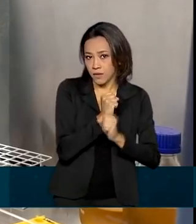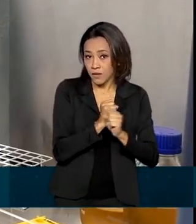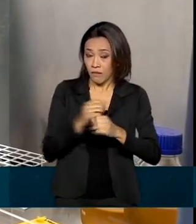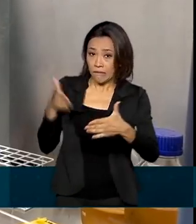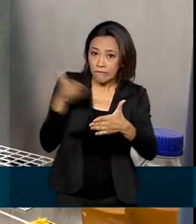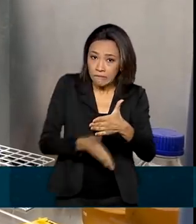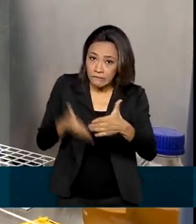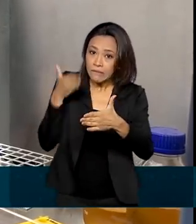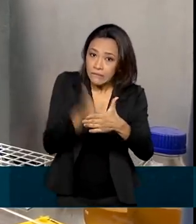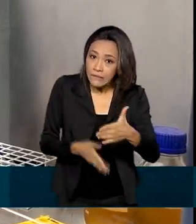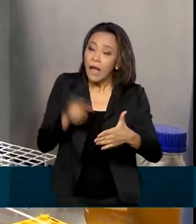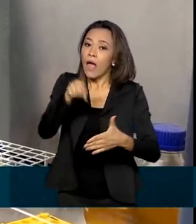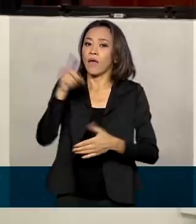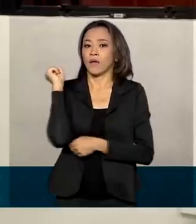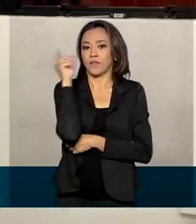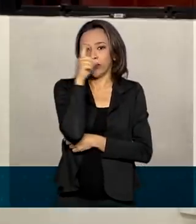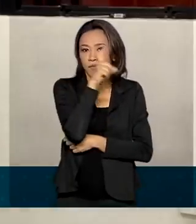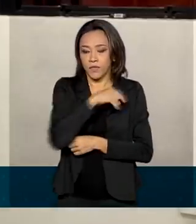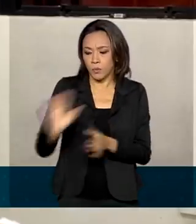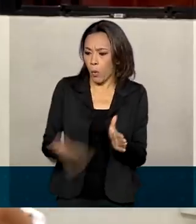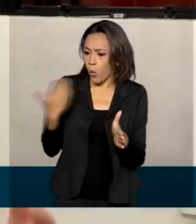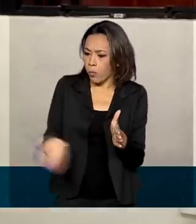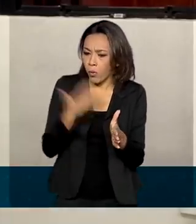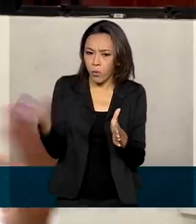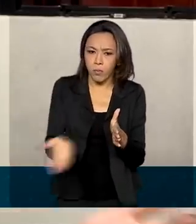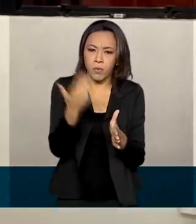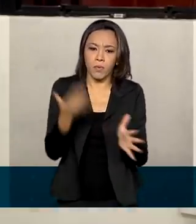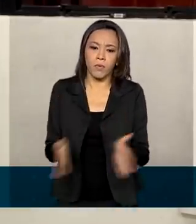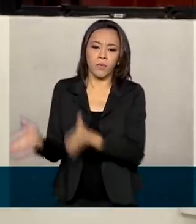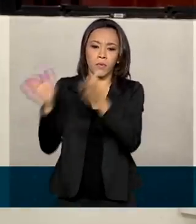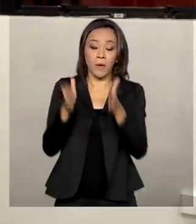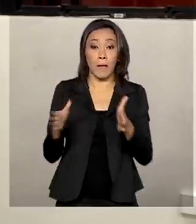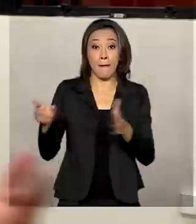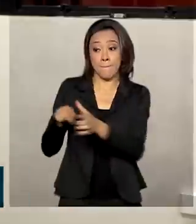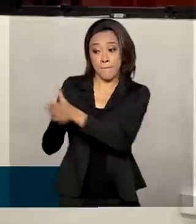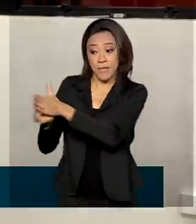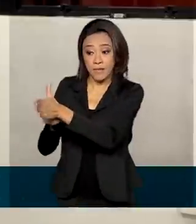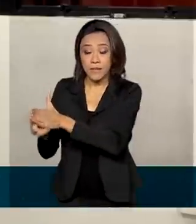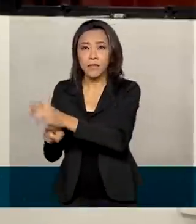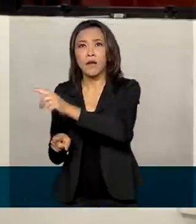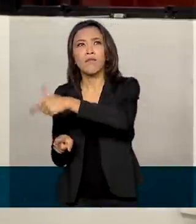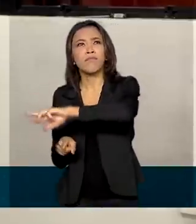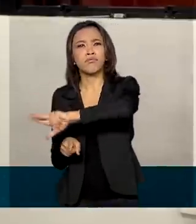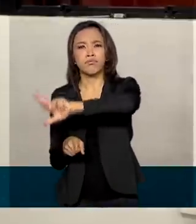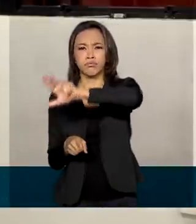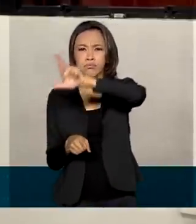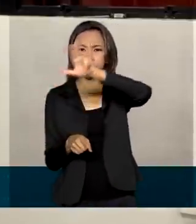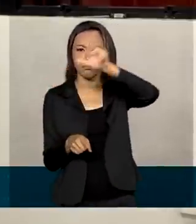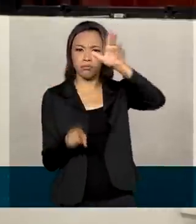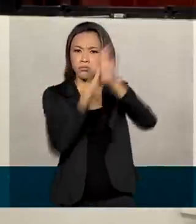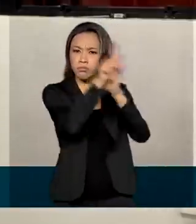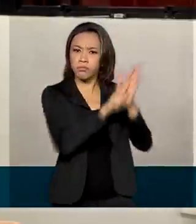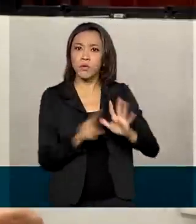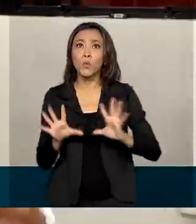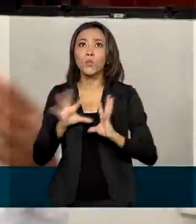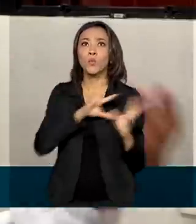ainda é o custo de produção. Nossa pesquisa, como outras pesquisas no mundo inteiro, tentam